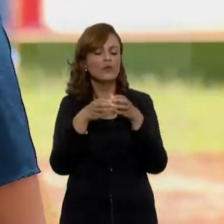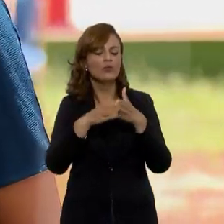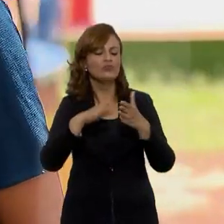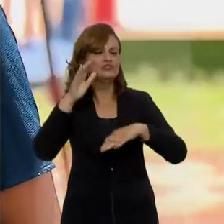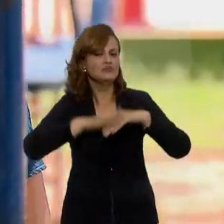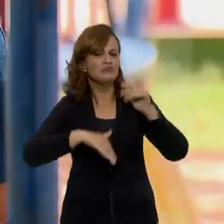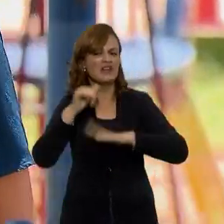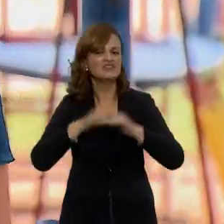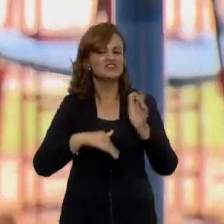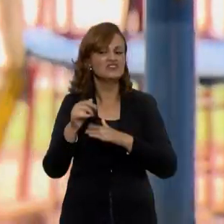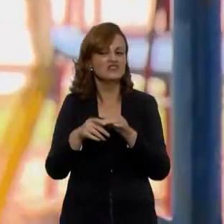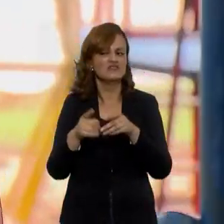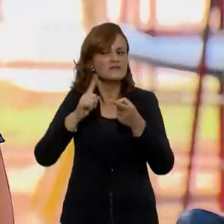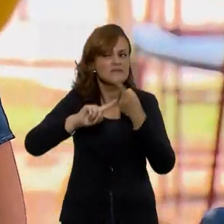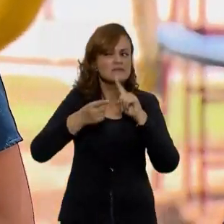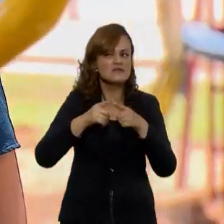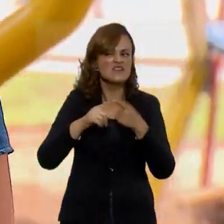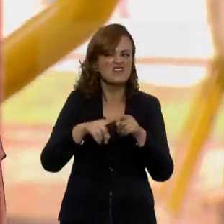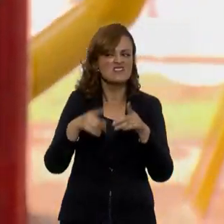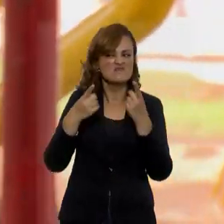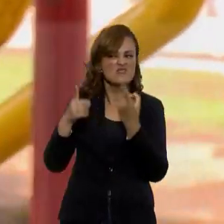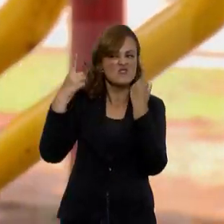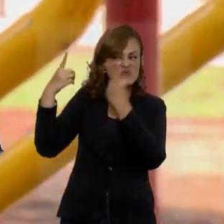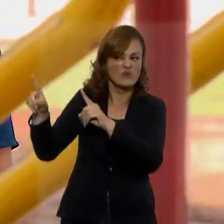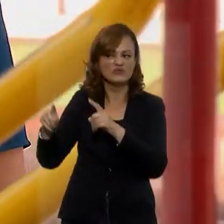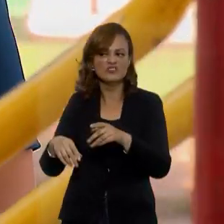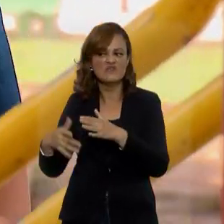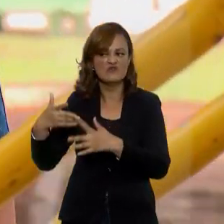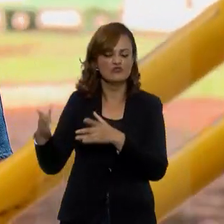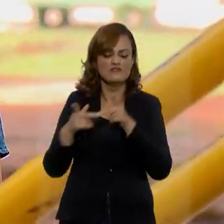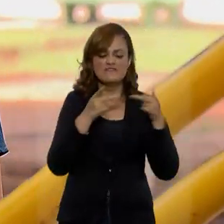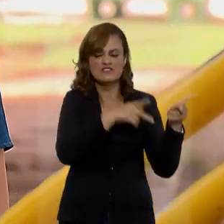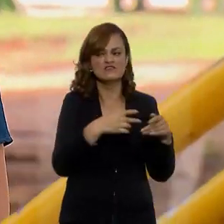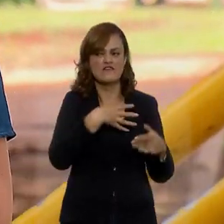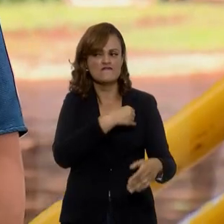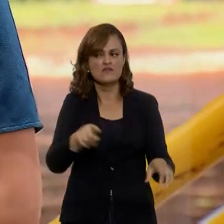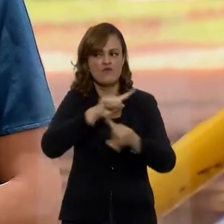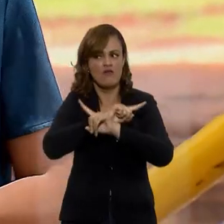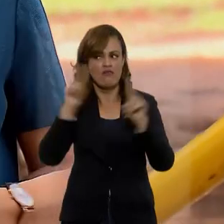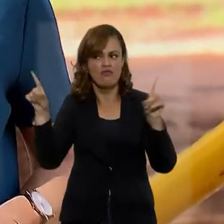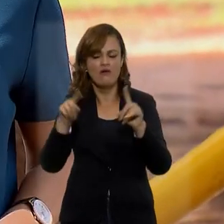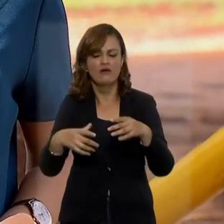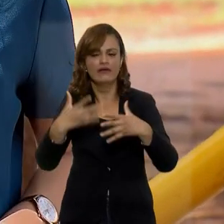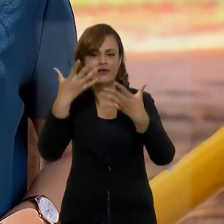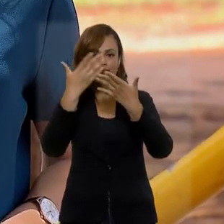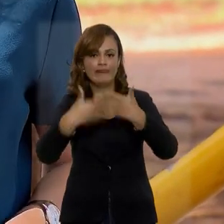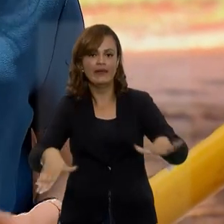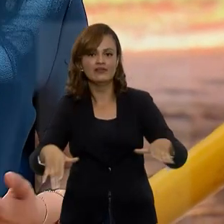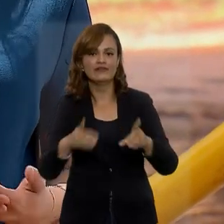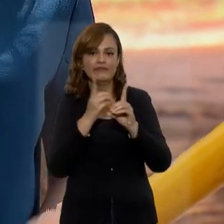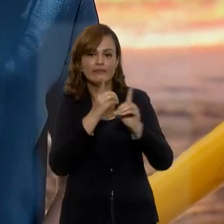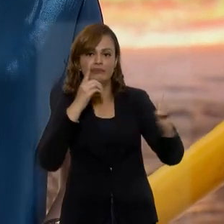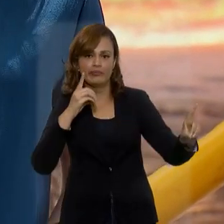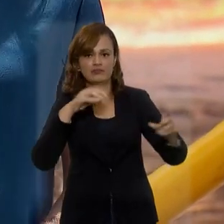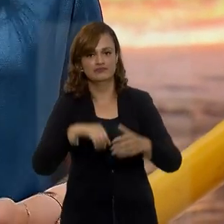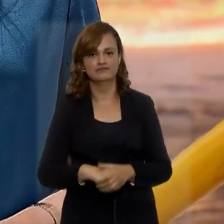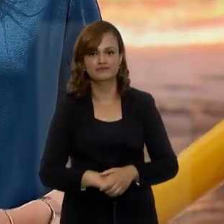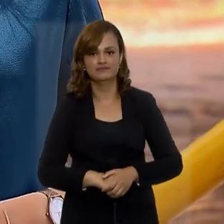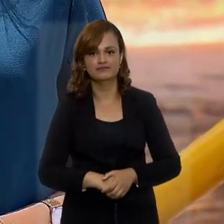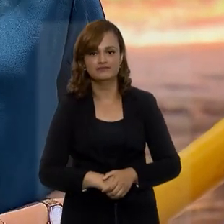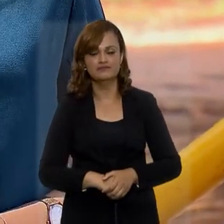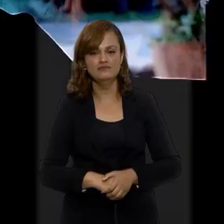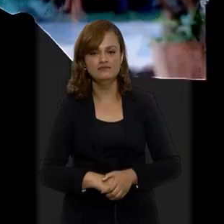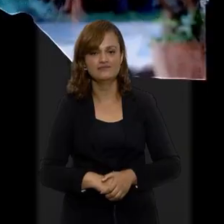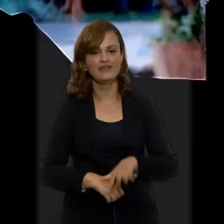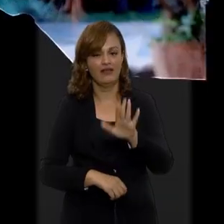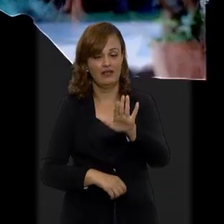no conjunto de práticas induzidas para repudiar, impedir, dificultar ou destruir os vínculos entre um dos genitores e o